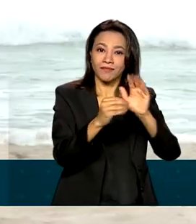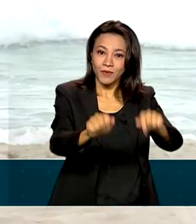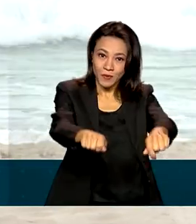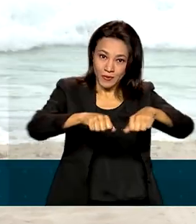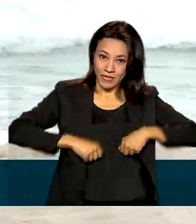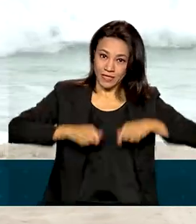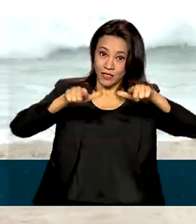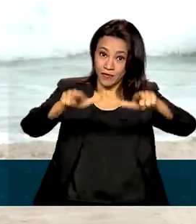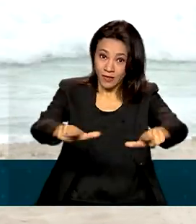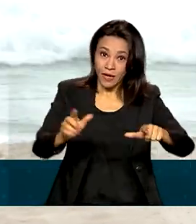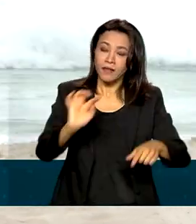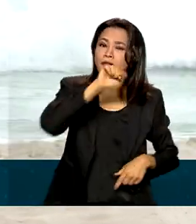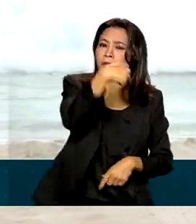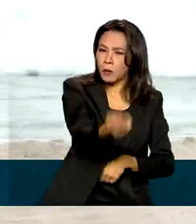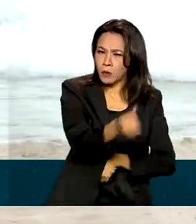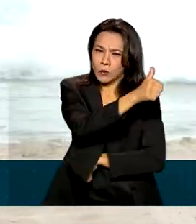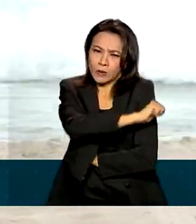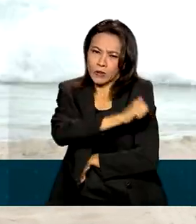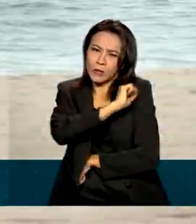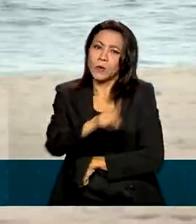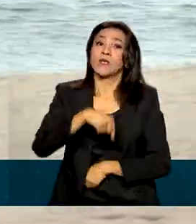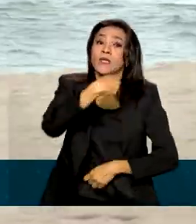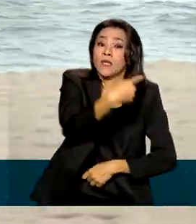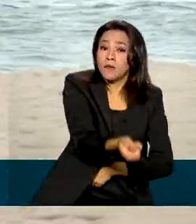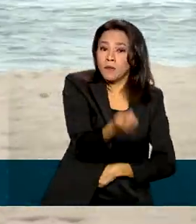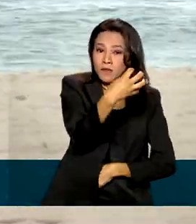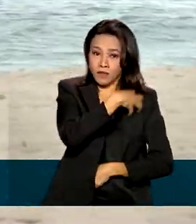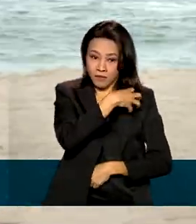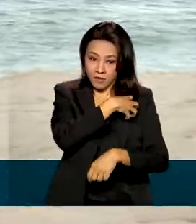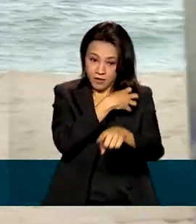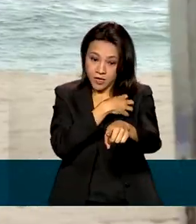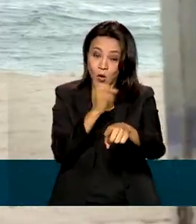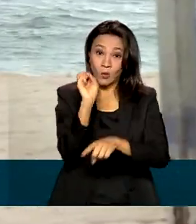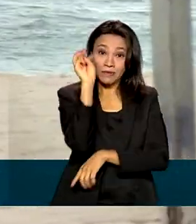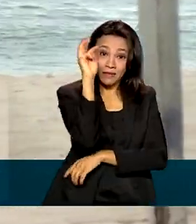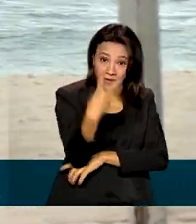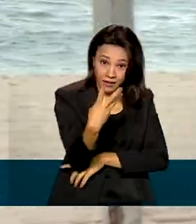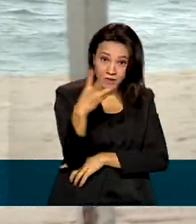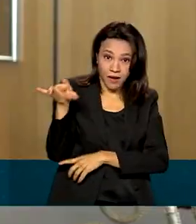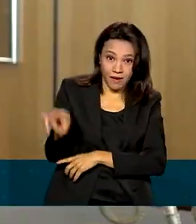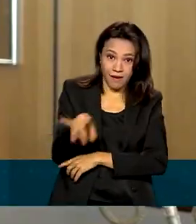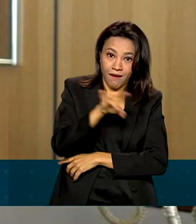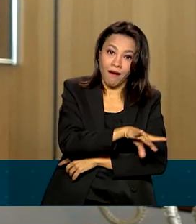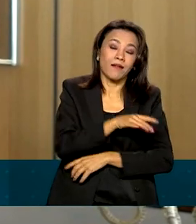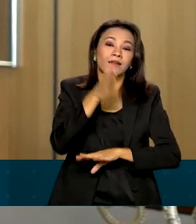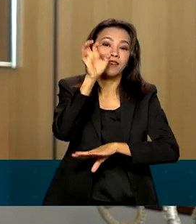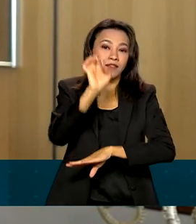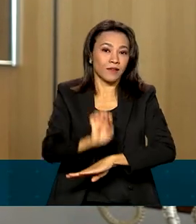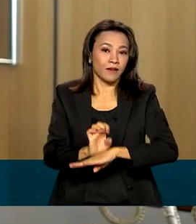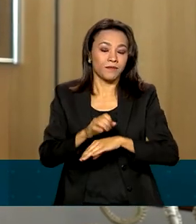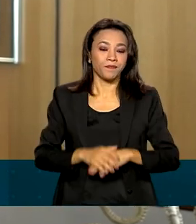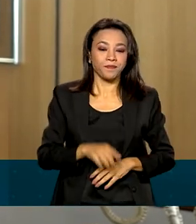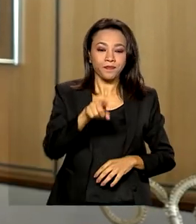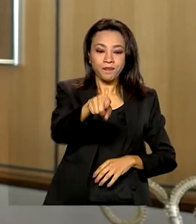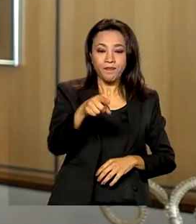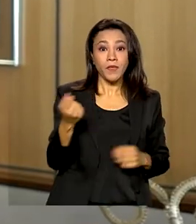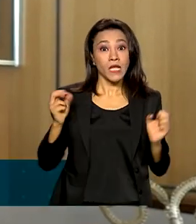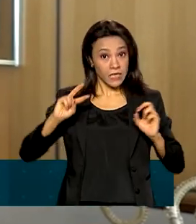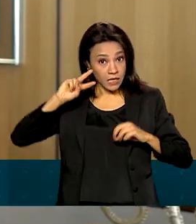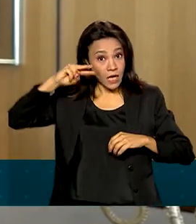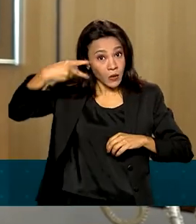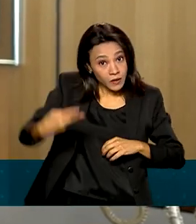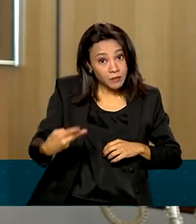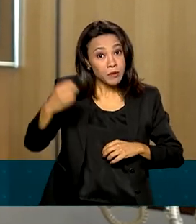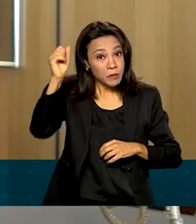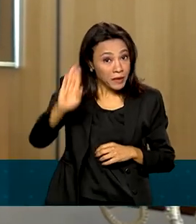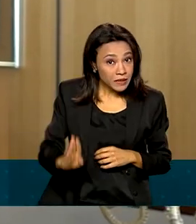Em seguida, vem o Rio de Janeiro e a Bahia, com três condecorações para cada estado. Este reconhecimento ao Brasil reflete, em